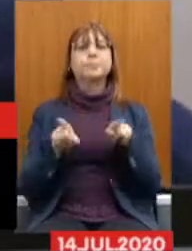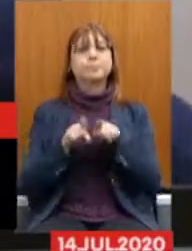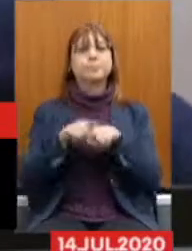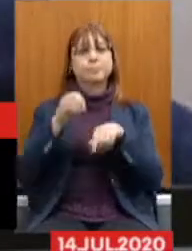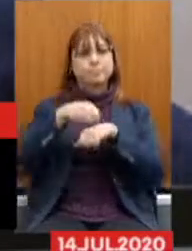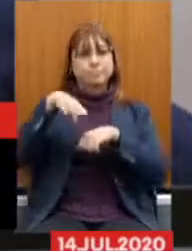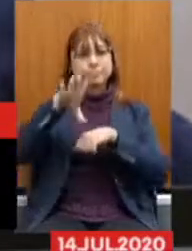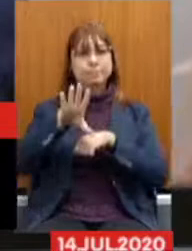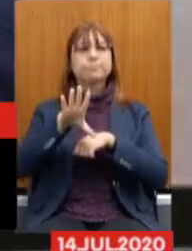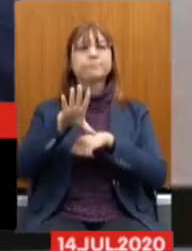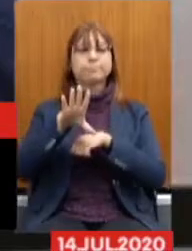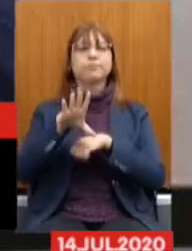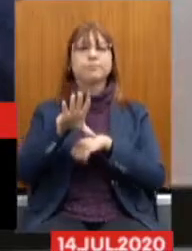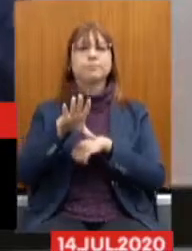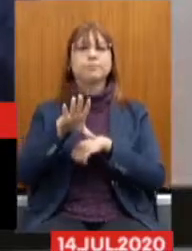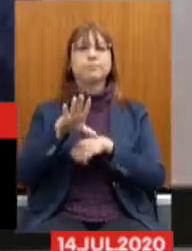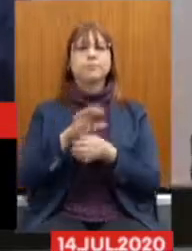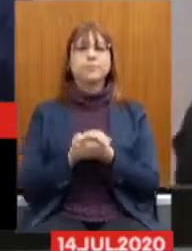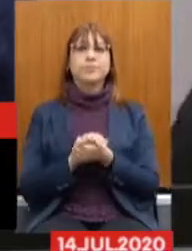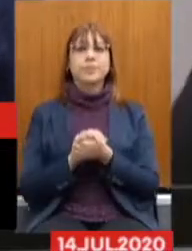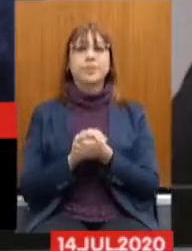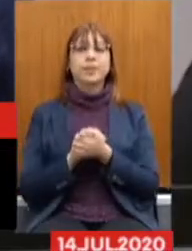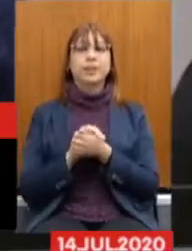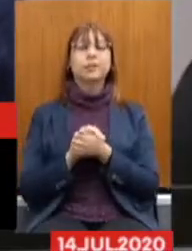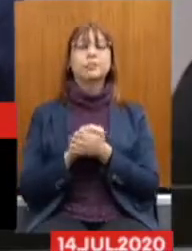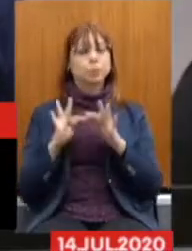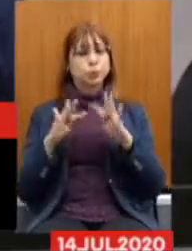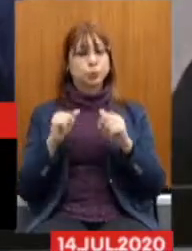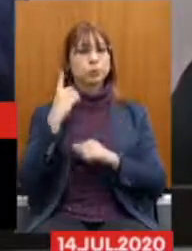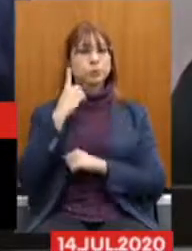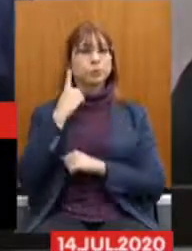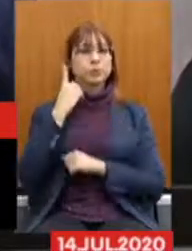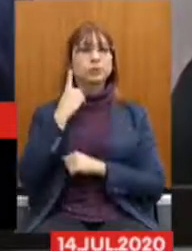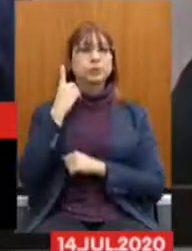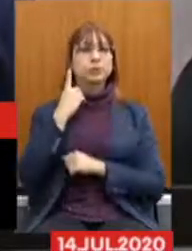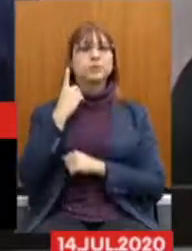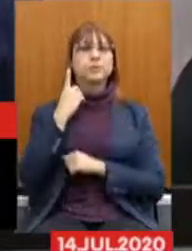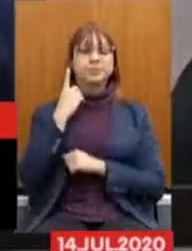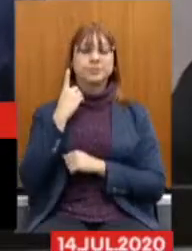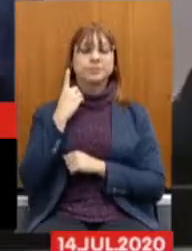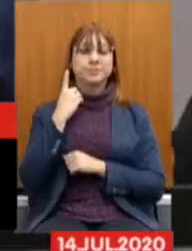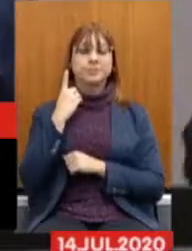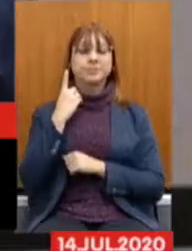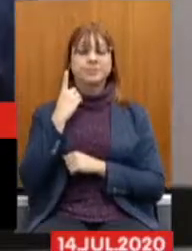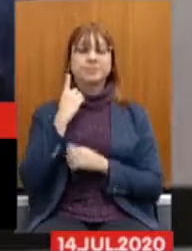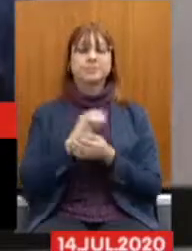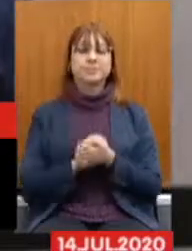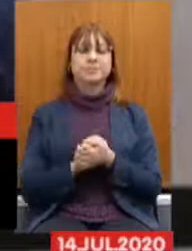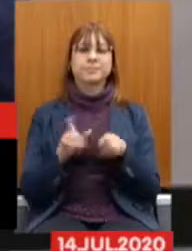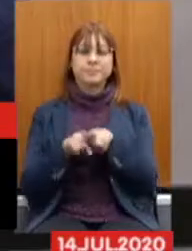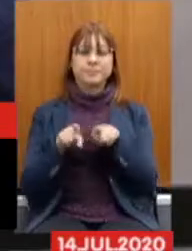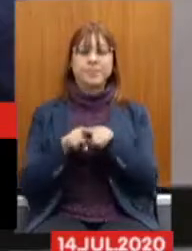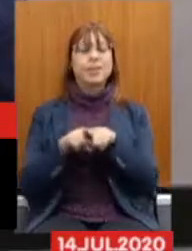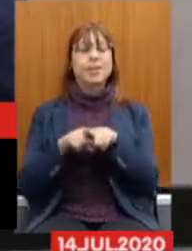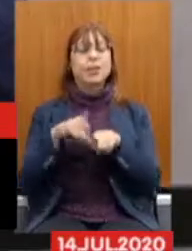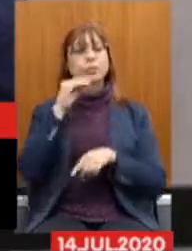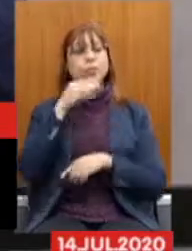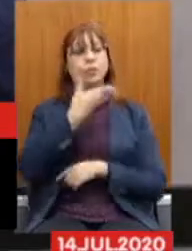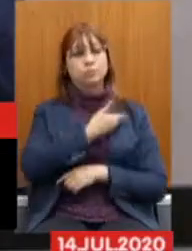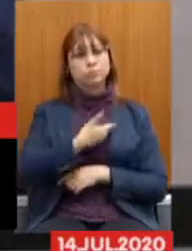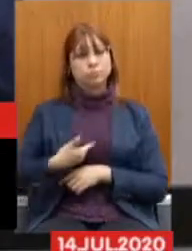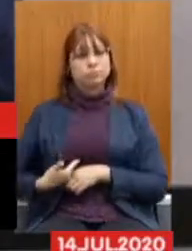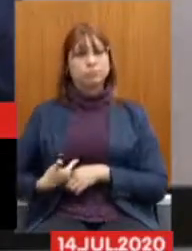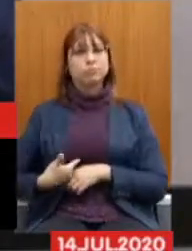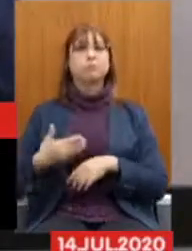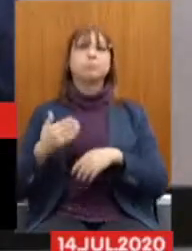que nós vamos ter a totalidade desta casa e dos servidores também que estão em toda assessoria